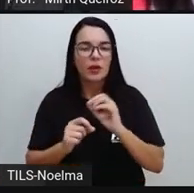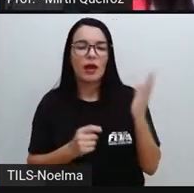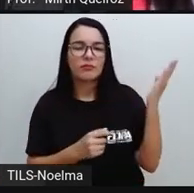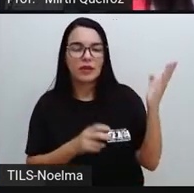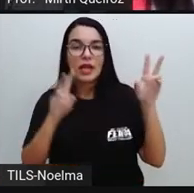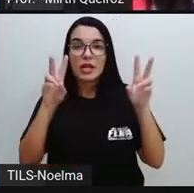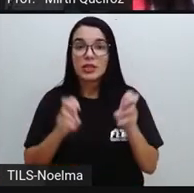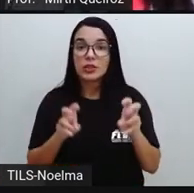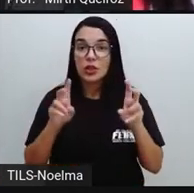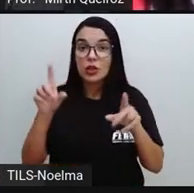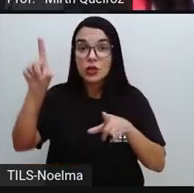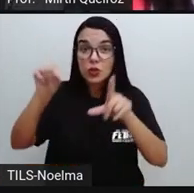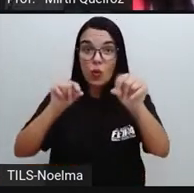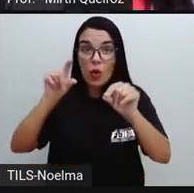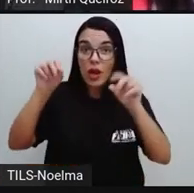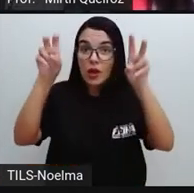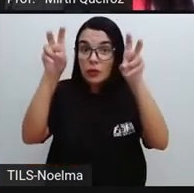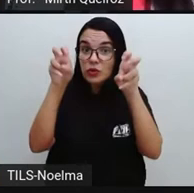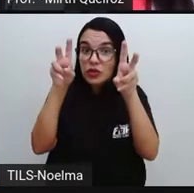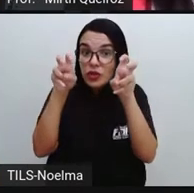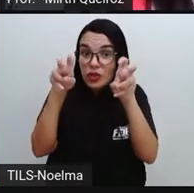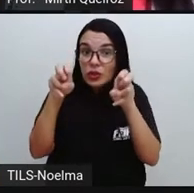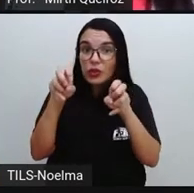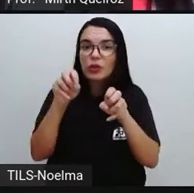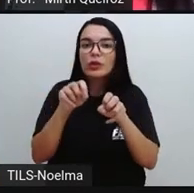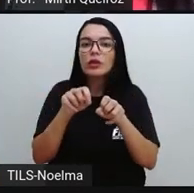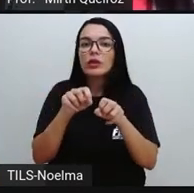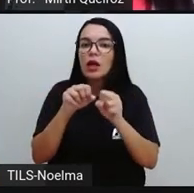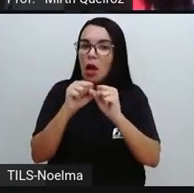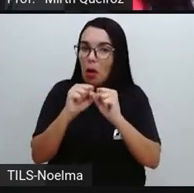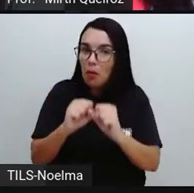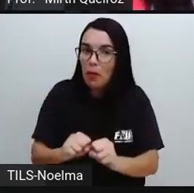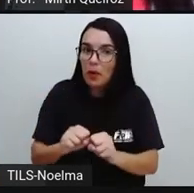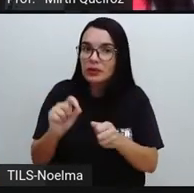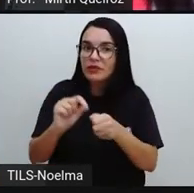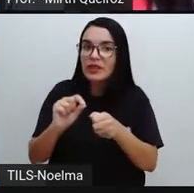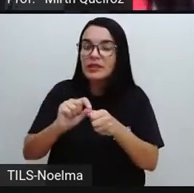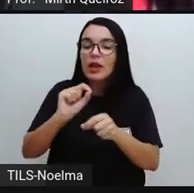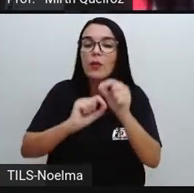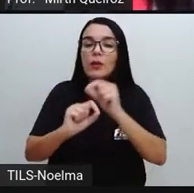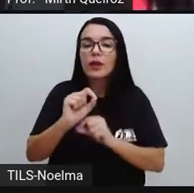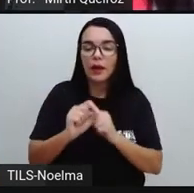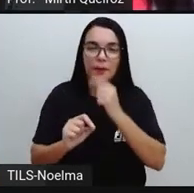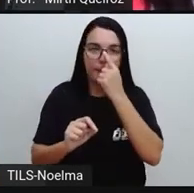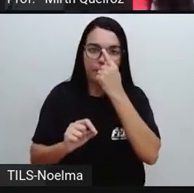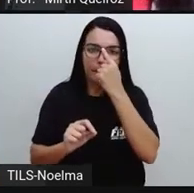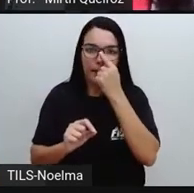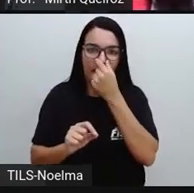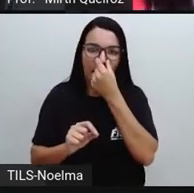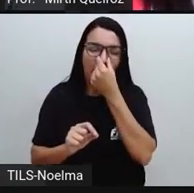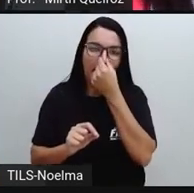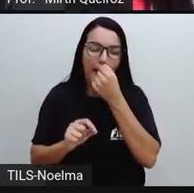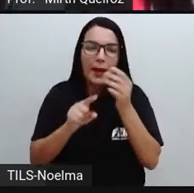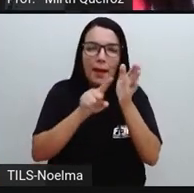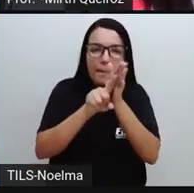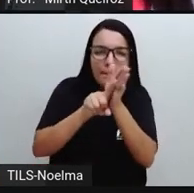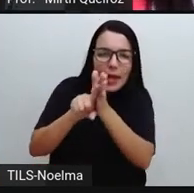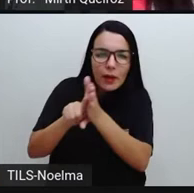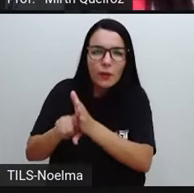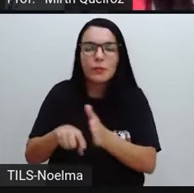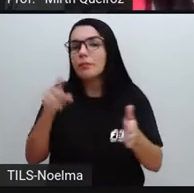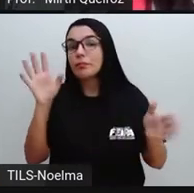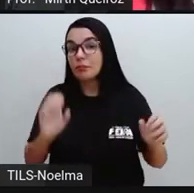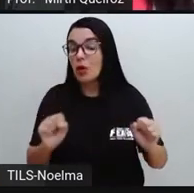título, né? Em forma de pergunta, seria interessante, porque chama mais a atenção do autor, né? Do autor, do leitor,